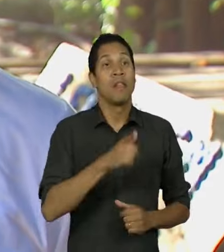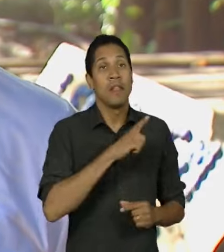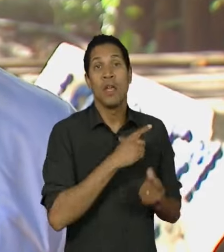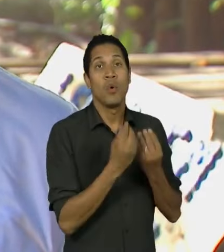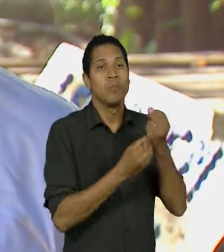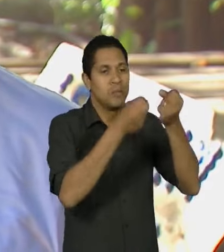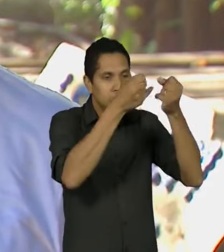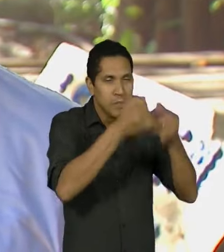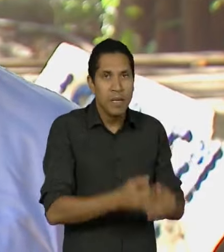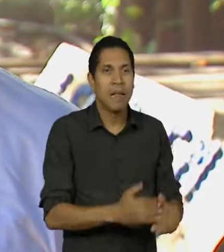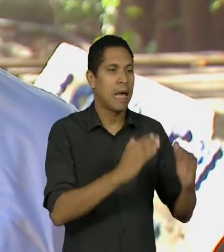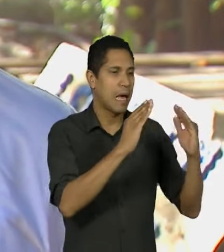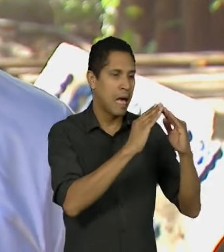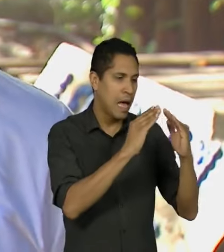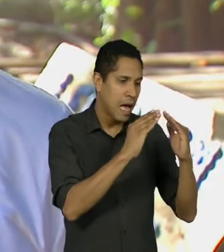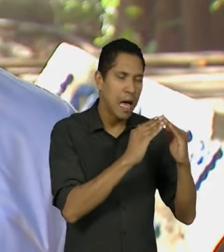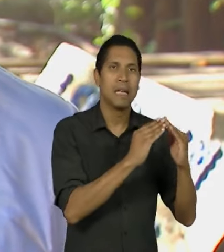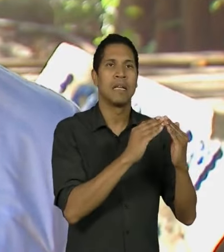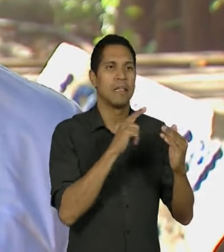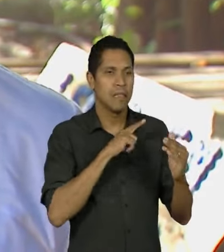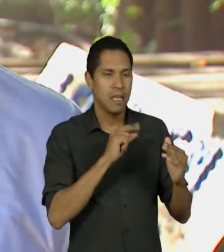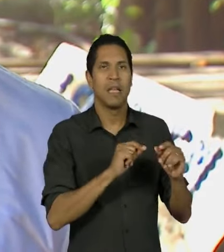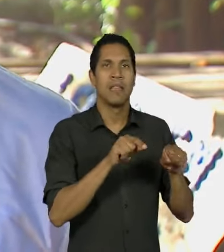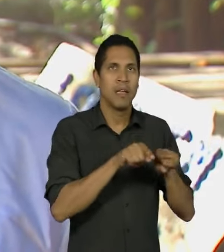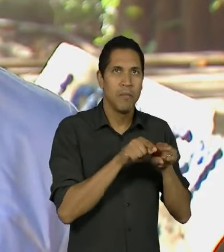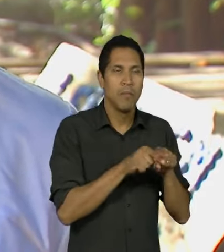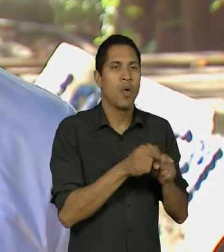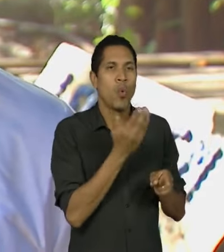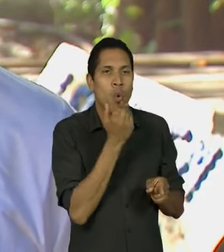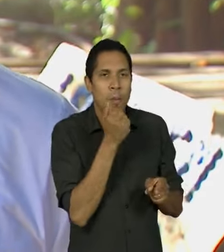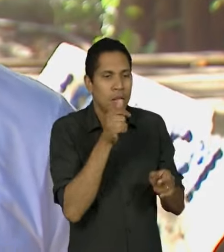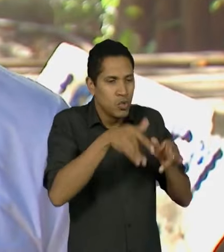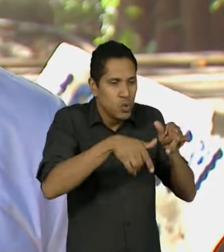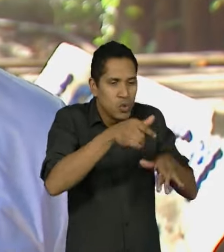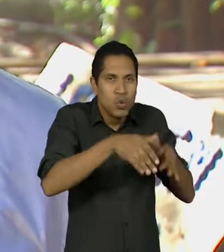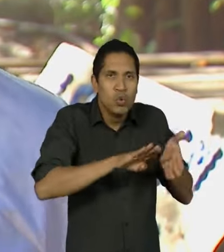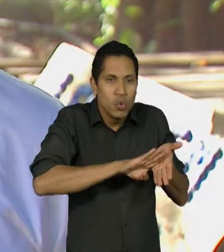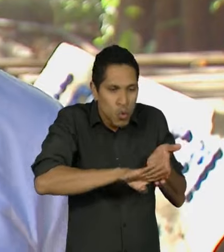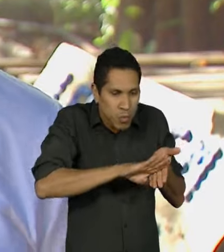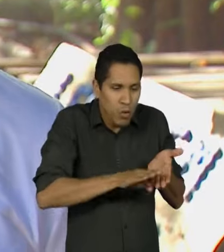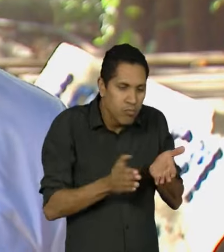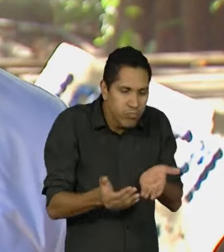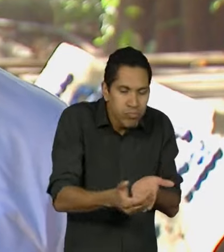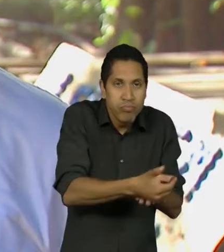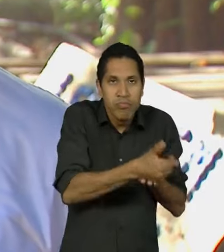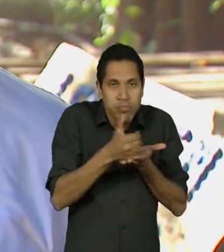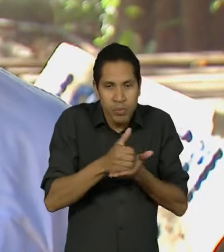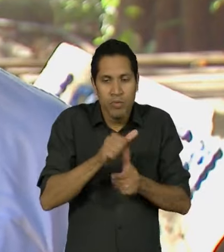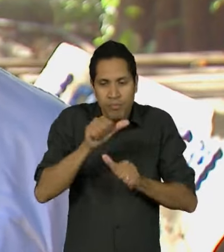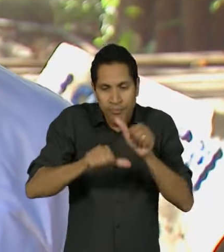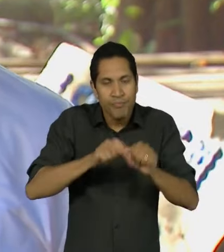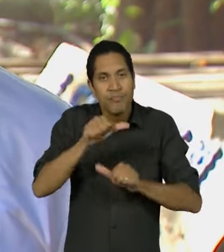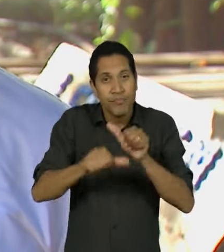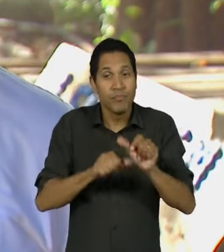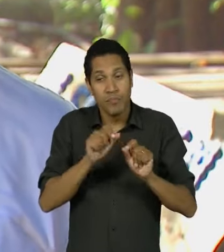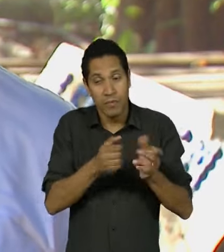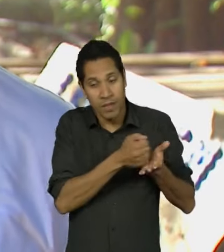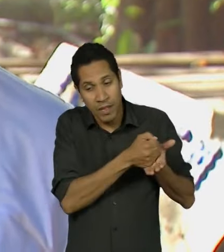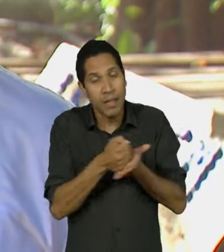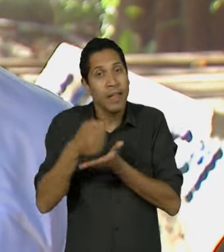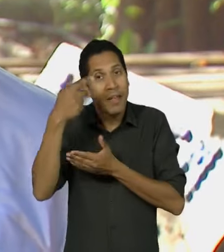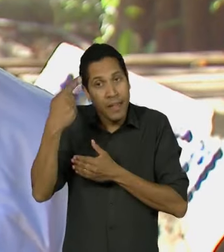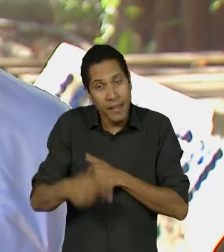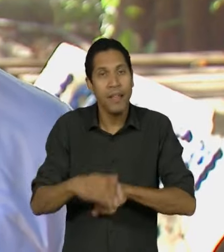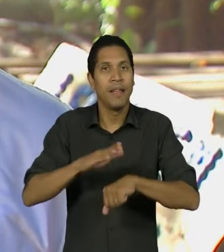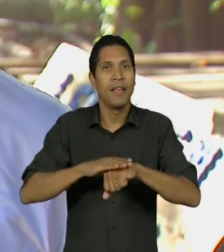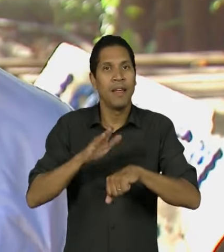começa na residência delas, com a separação adequada dos resíduos orgânicos. E elas viram voluntárias ativas, vindo até